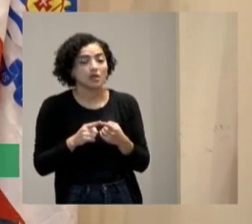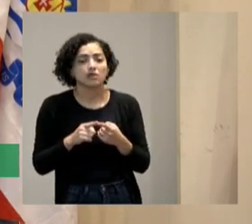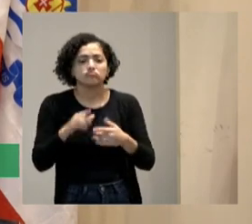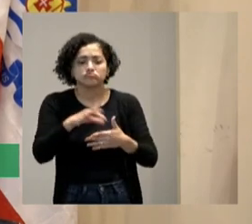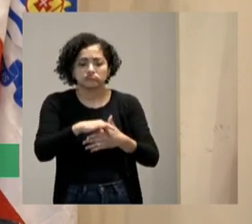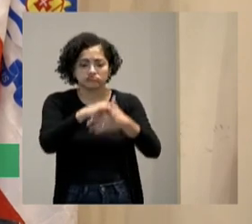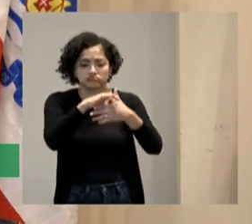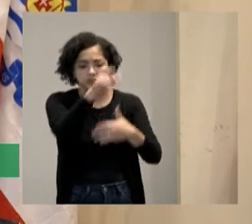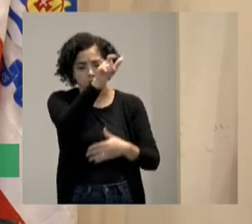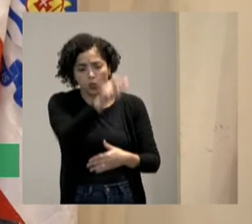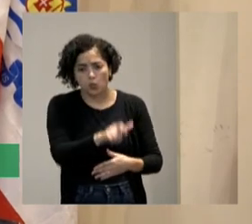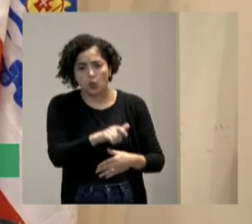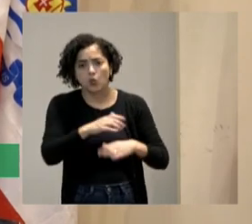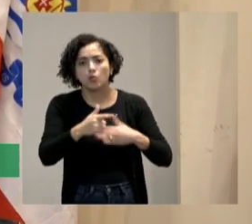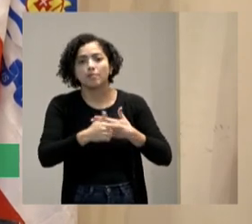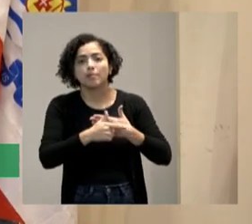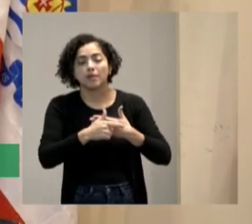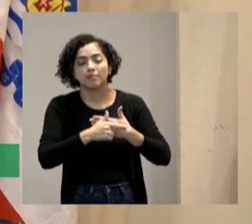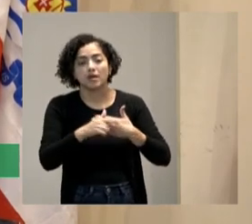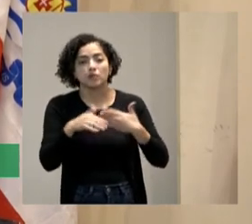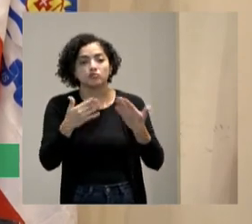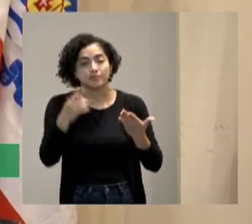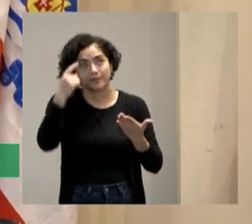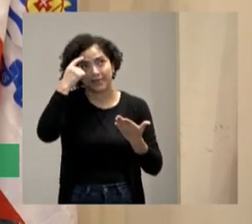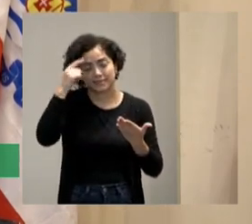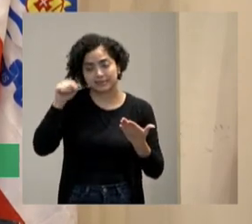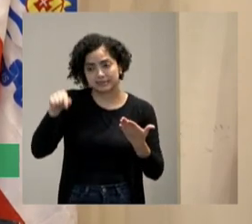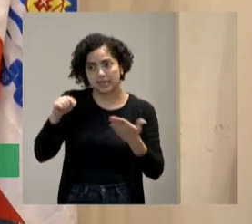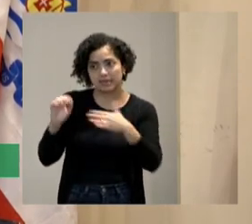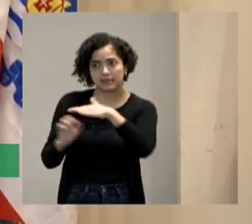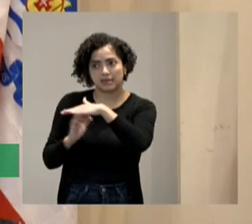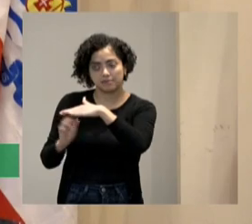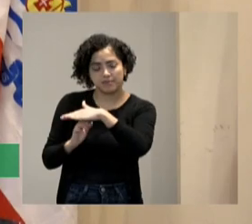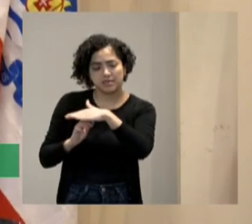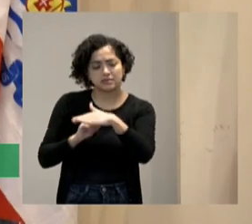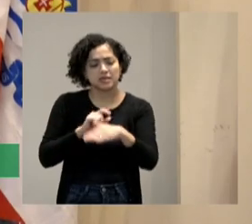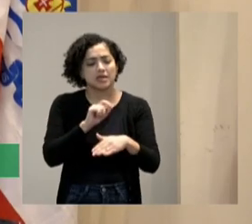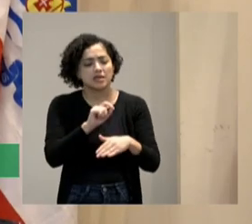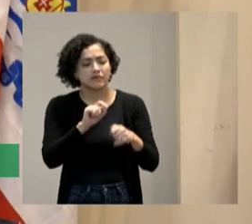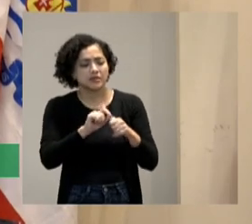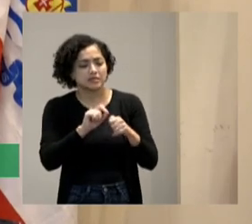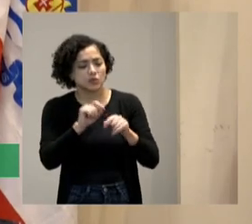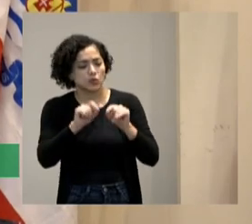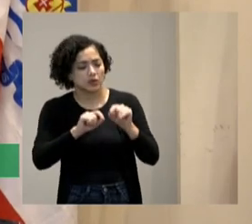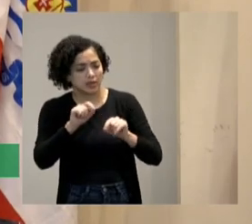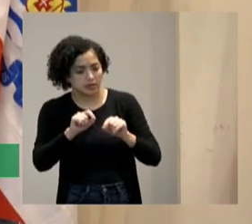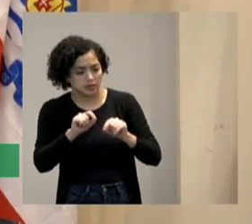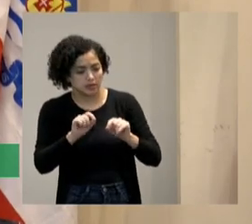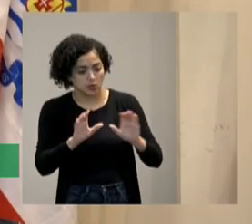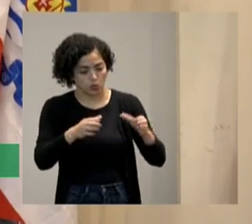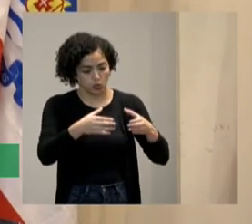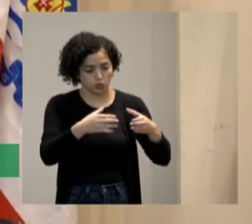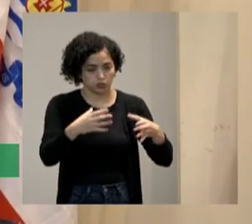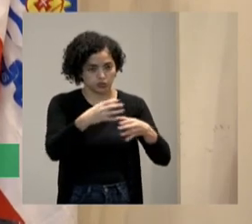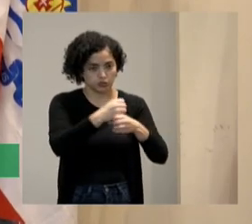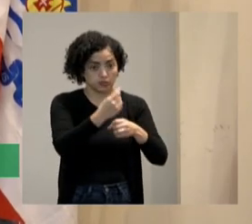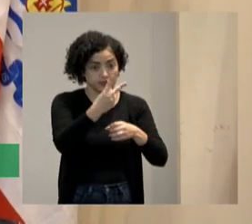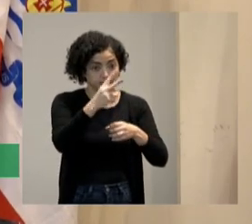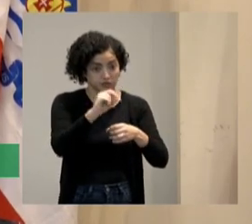líder se a gente fosse pensar numa empresa o que o líder deveria fazer é eu tenho um grupo de 20 pessoas